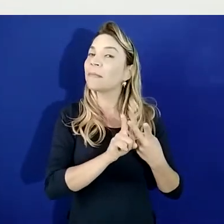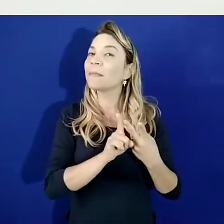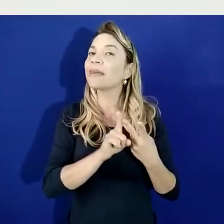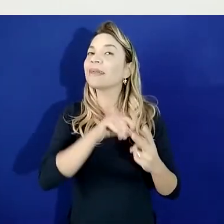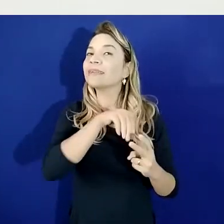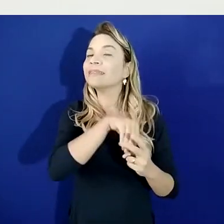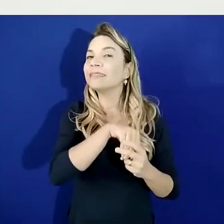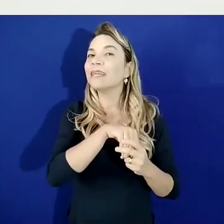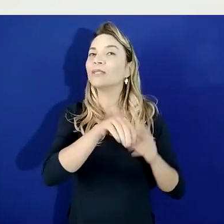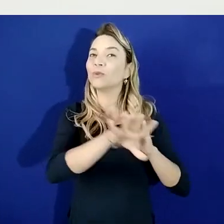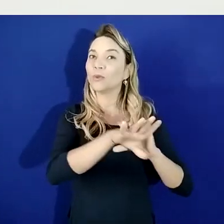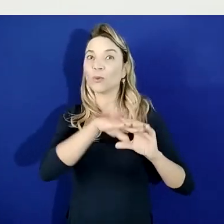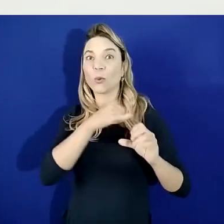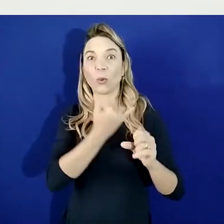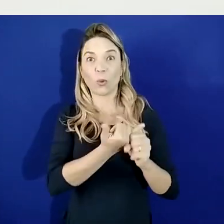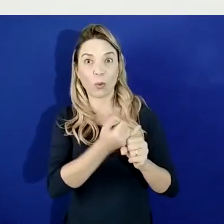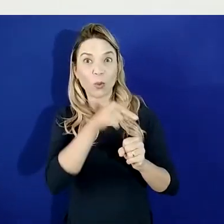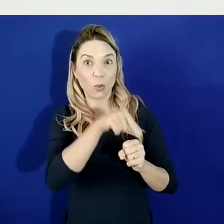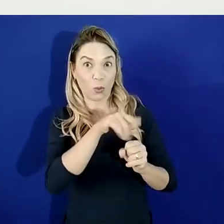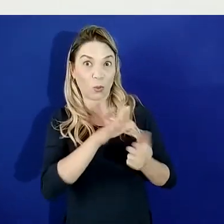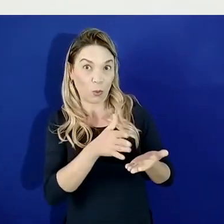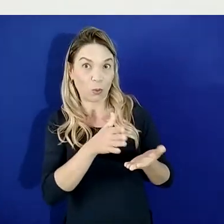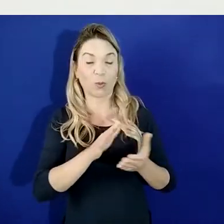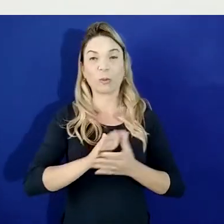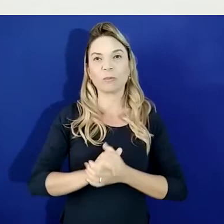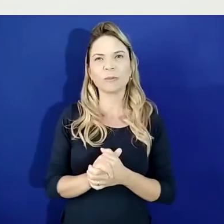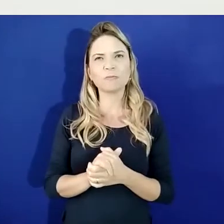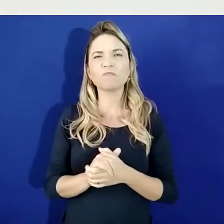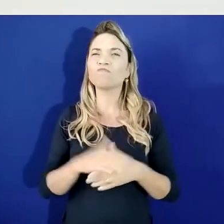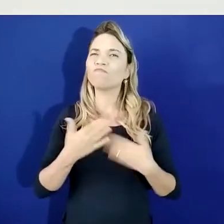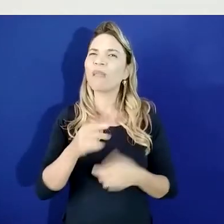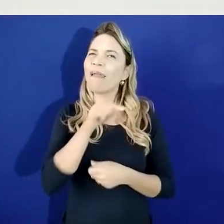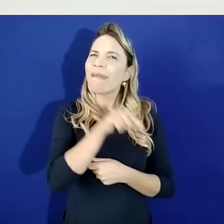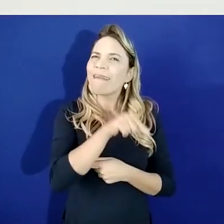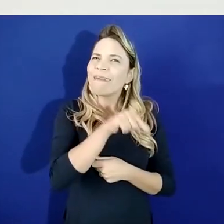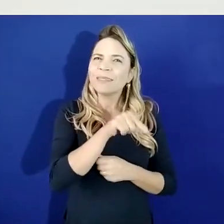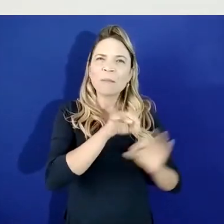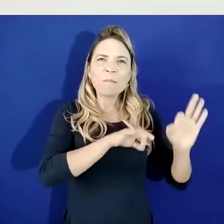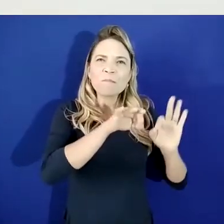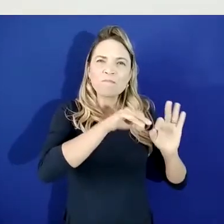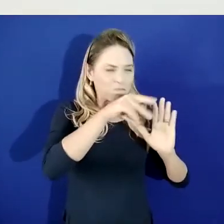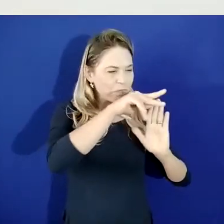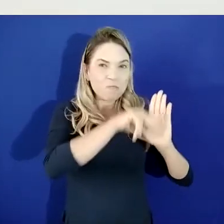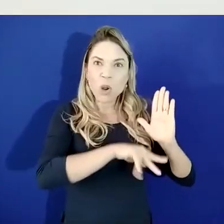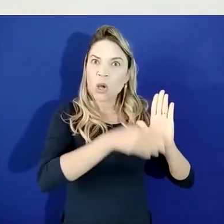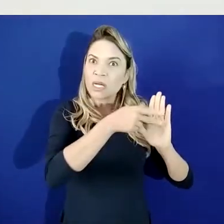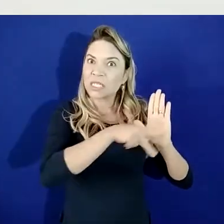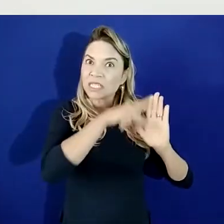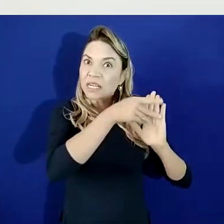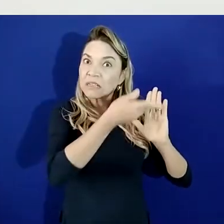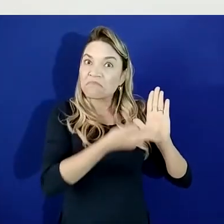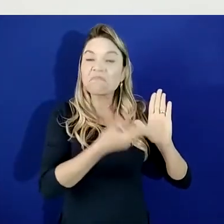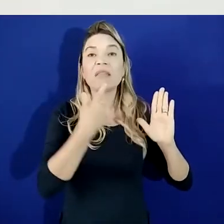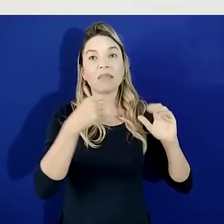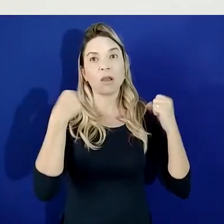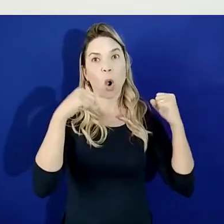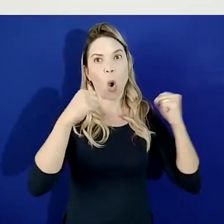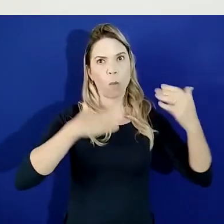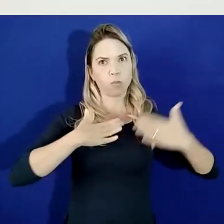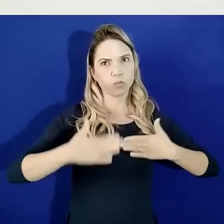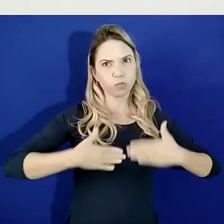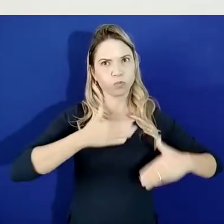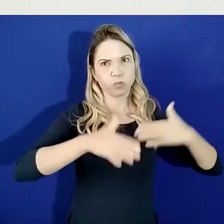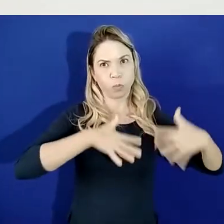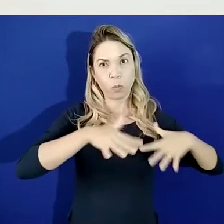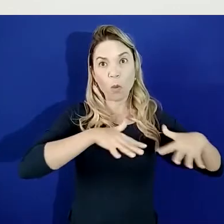em nosso canal do YouTube. Esse projeto, além das atividades físicas, ele tem o